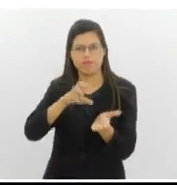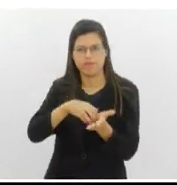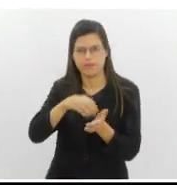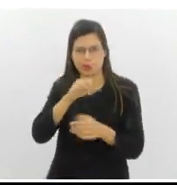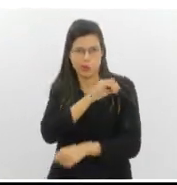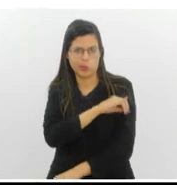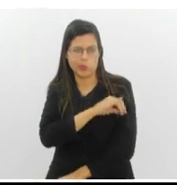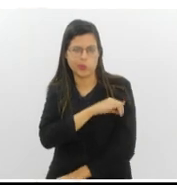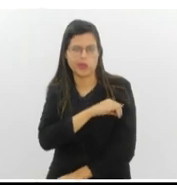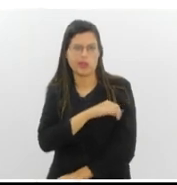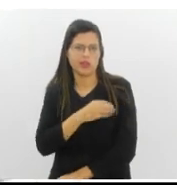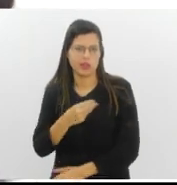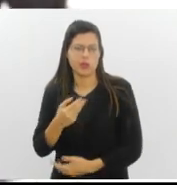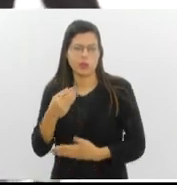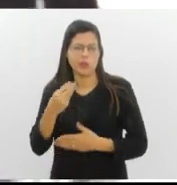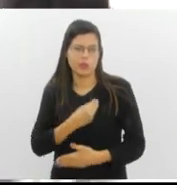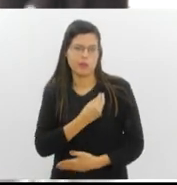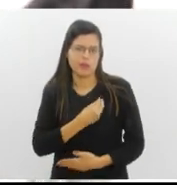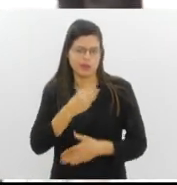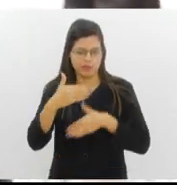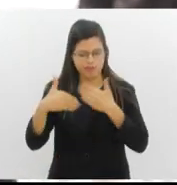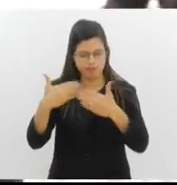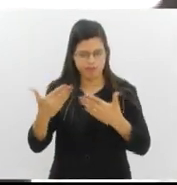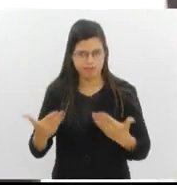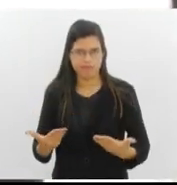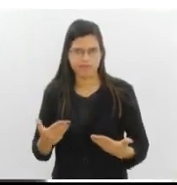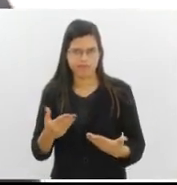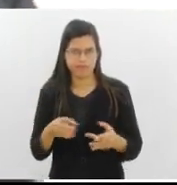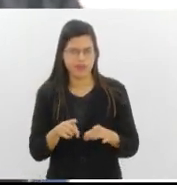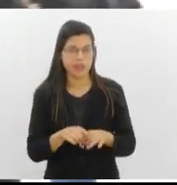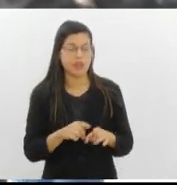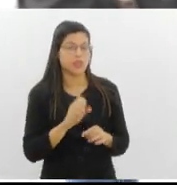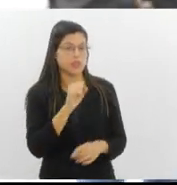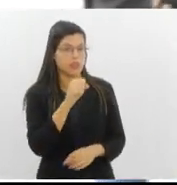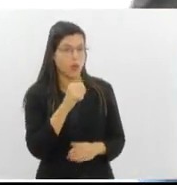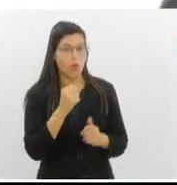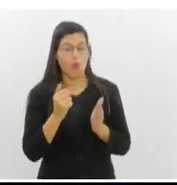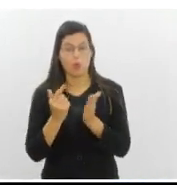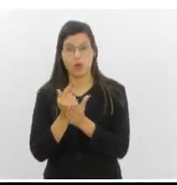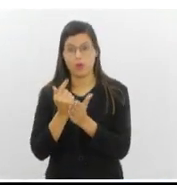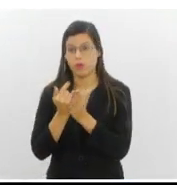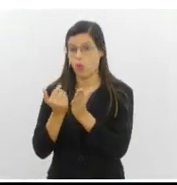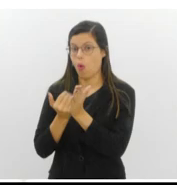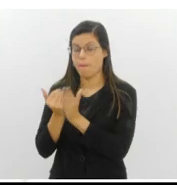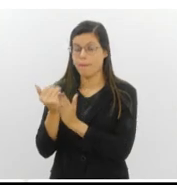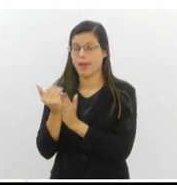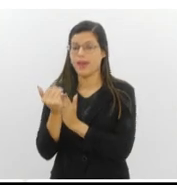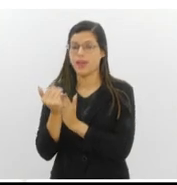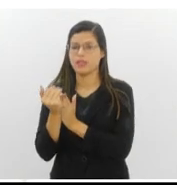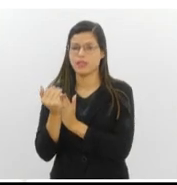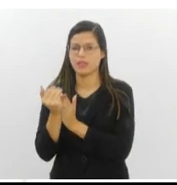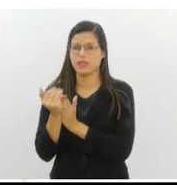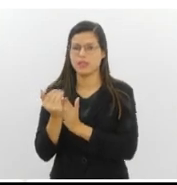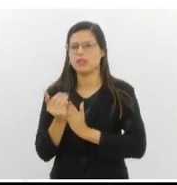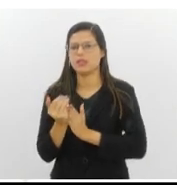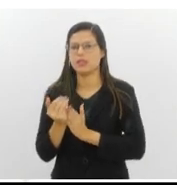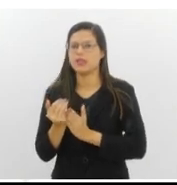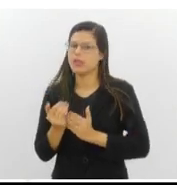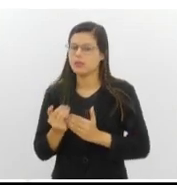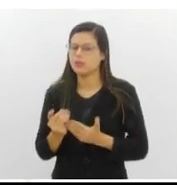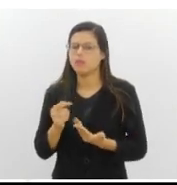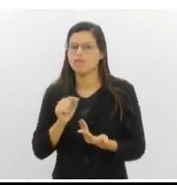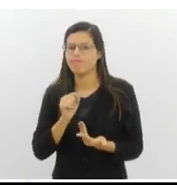portuária, passou também? Sim. Onde o livro começa foi uma questão, porque o nosso